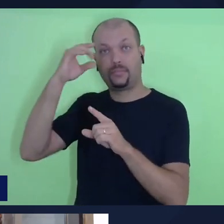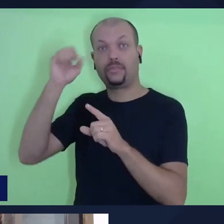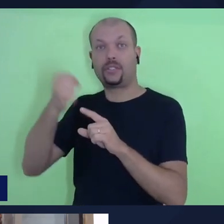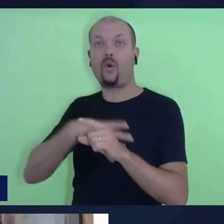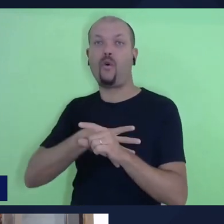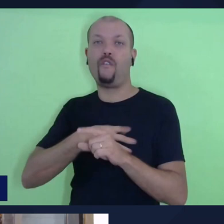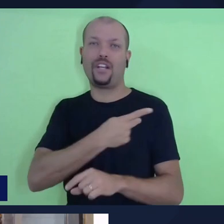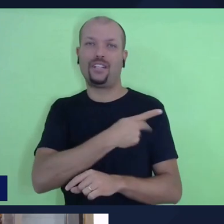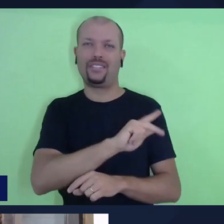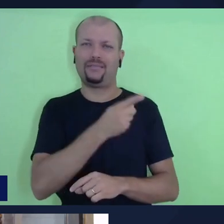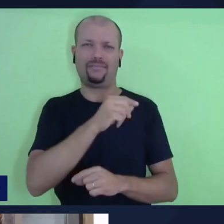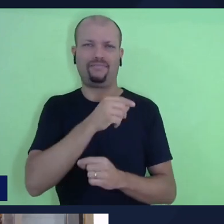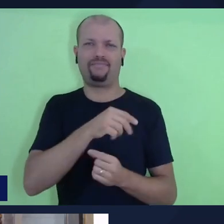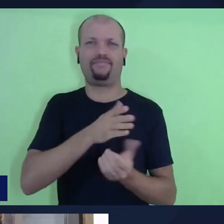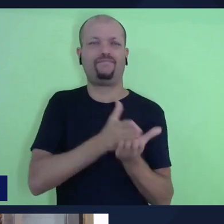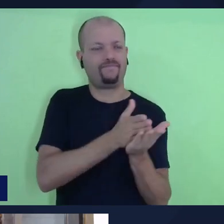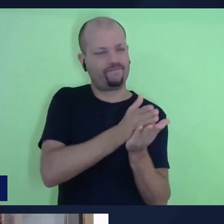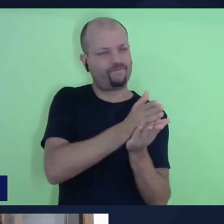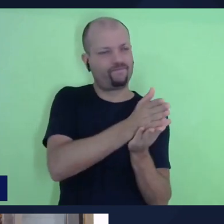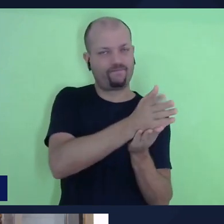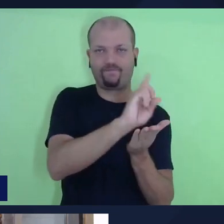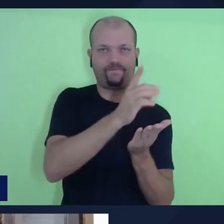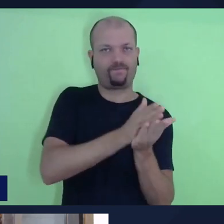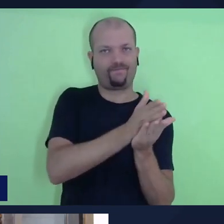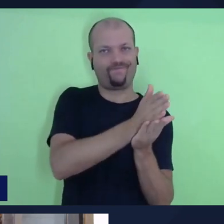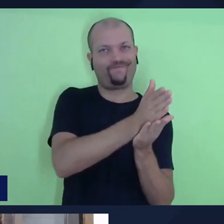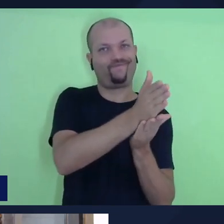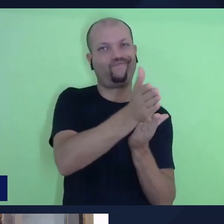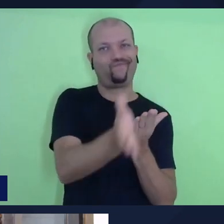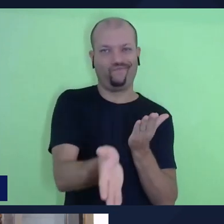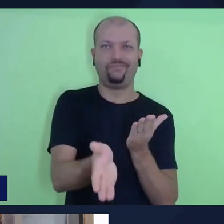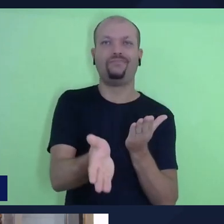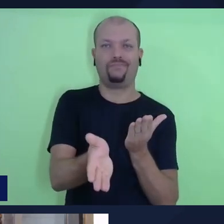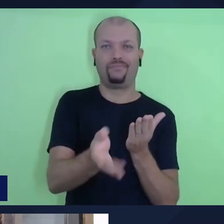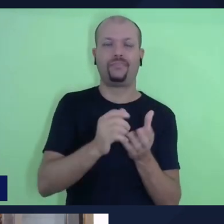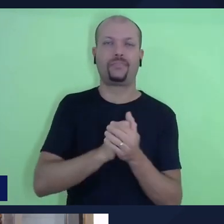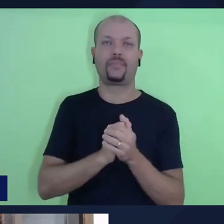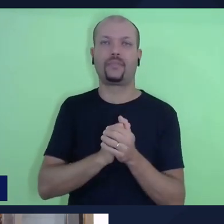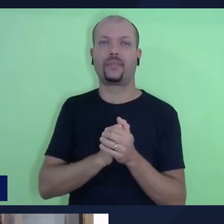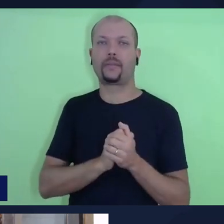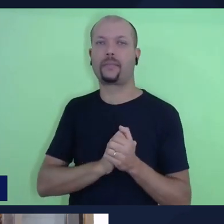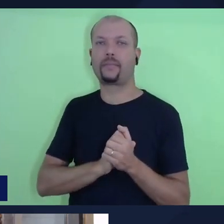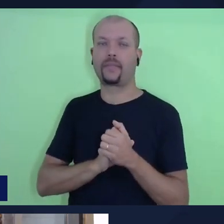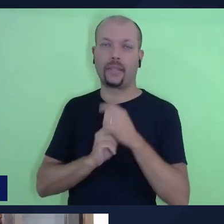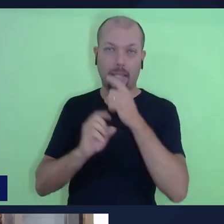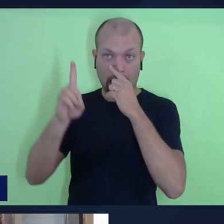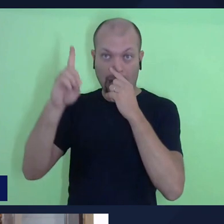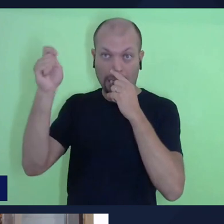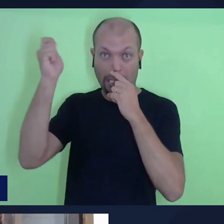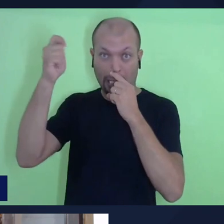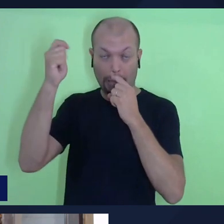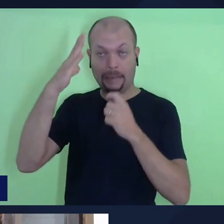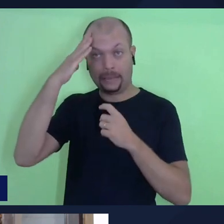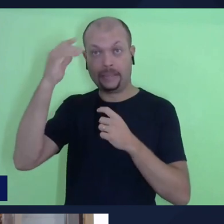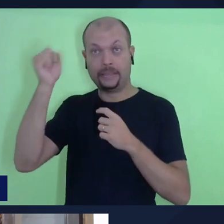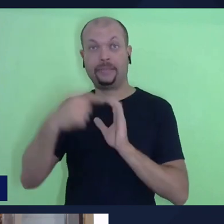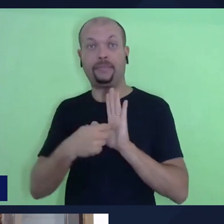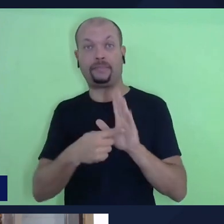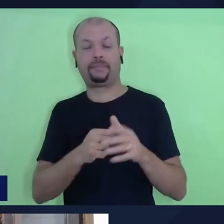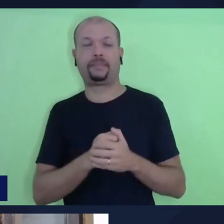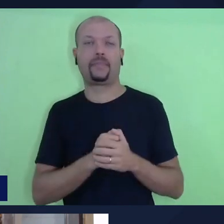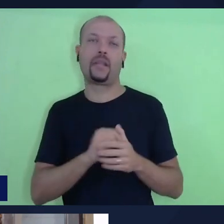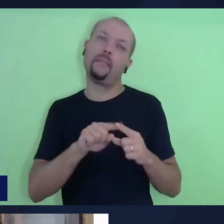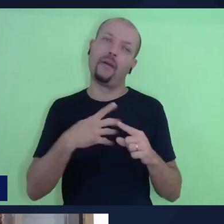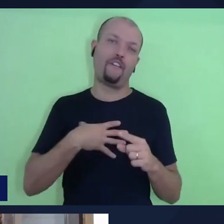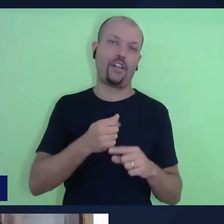não se mantêm mais a fidelidade aos princípios e virtudes que são apresentados ali por Davi e por Salomão. Salomão, por um longo período,